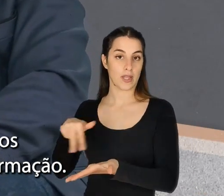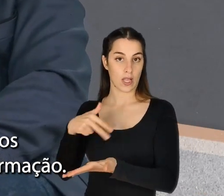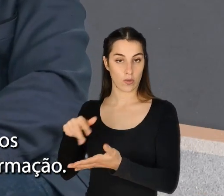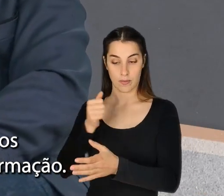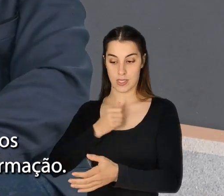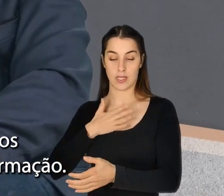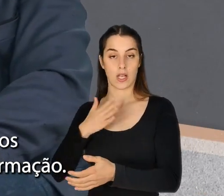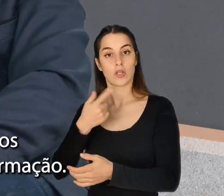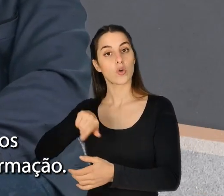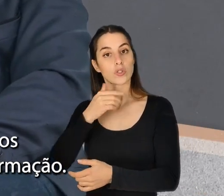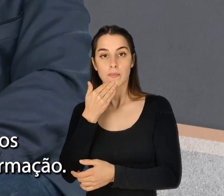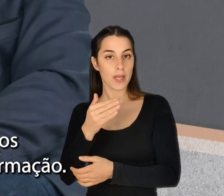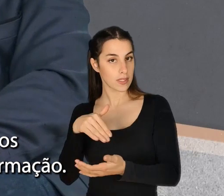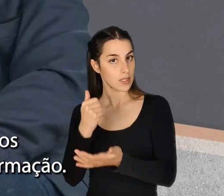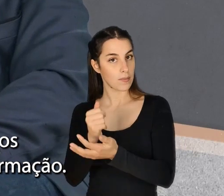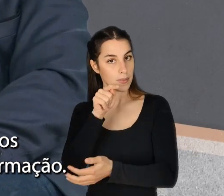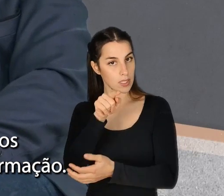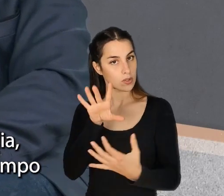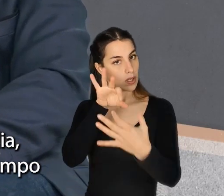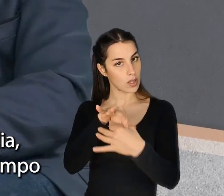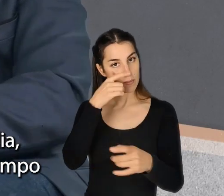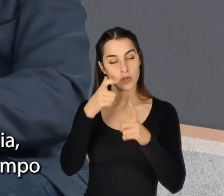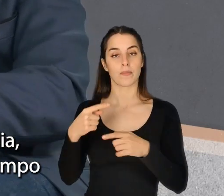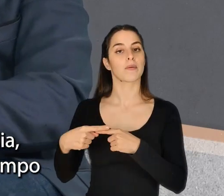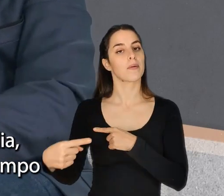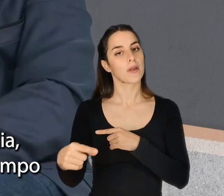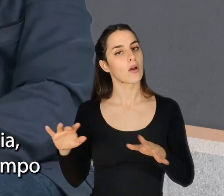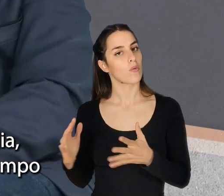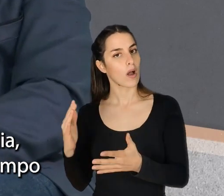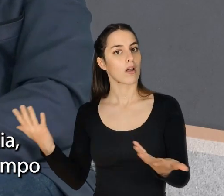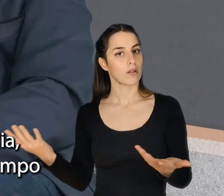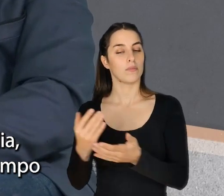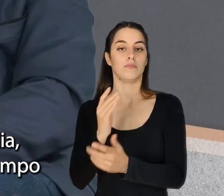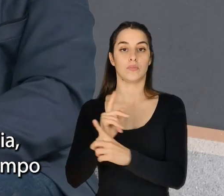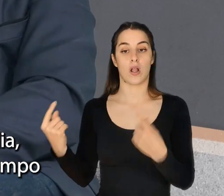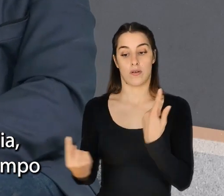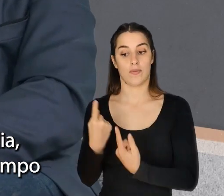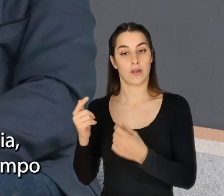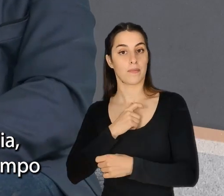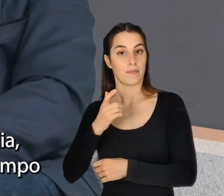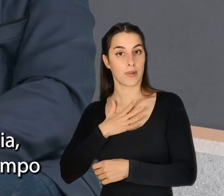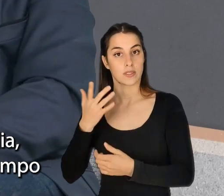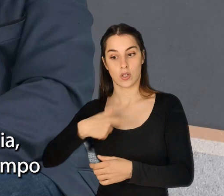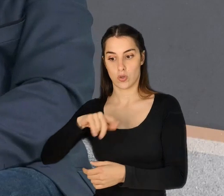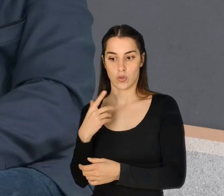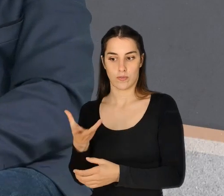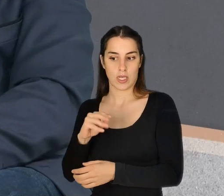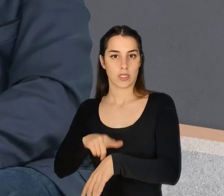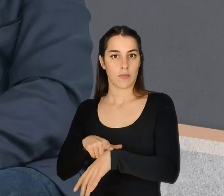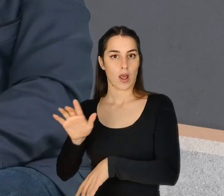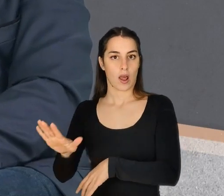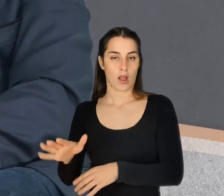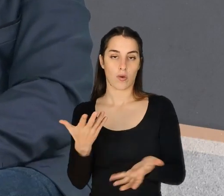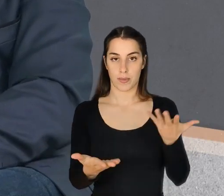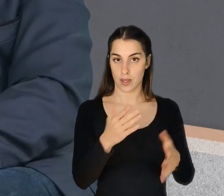das coisas que nós defendemos e que pedimos é sempre esse tipo de informação, sobre as pessoas, sobre o seu dia-a-dia, porque muitas vezes a empresa, passamos mais tempo na empresa